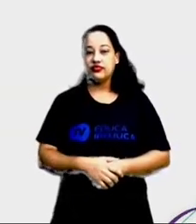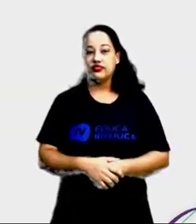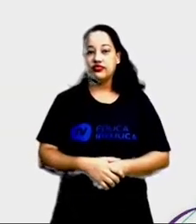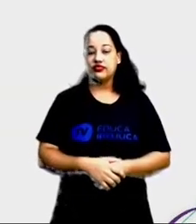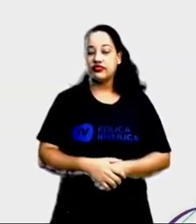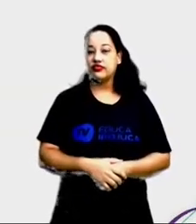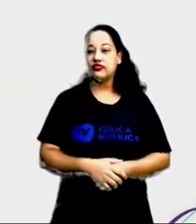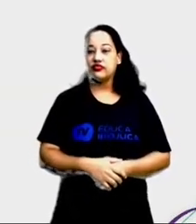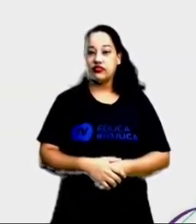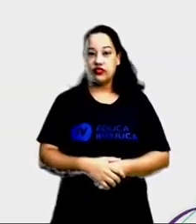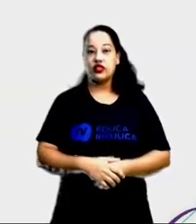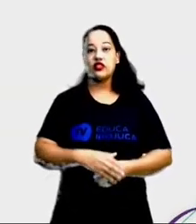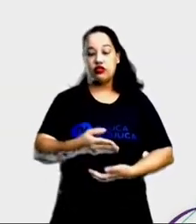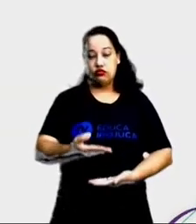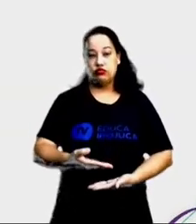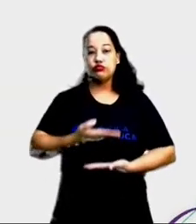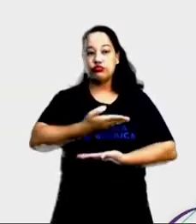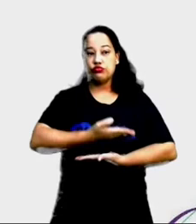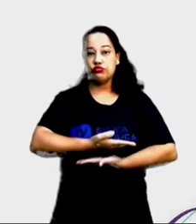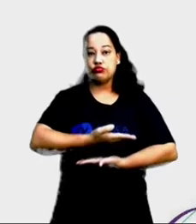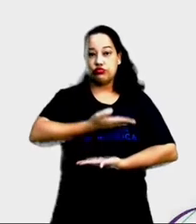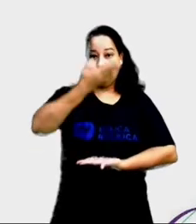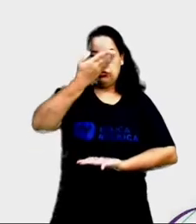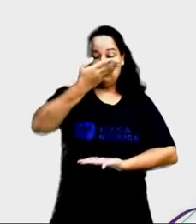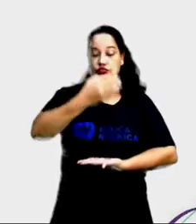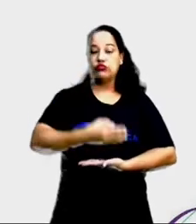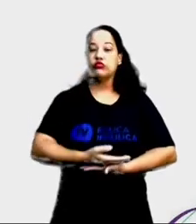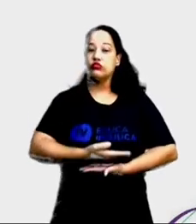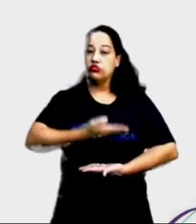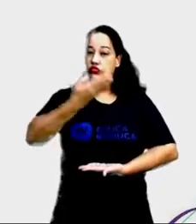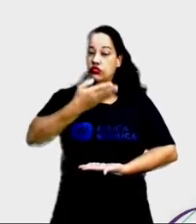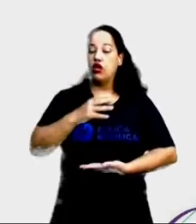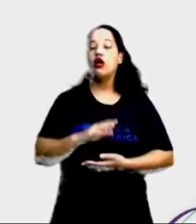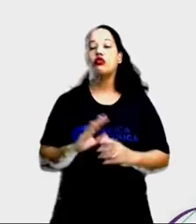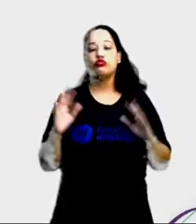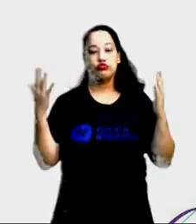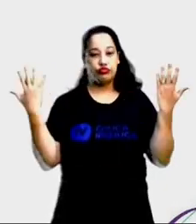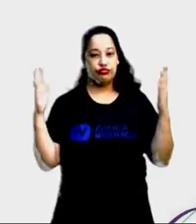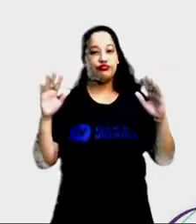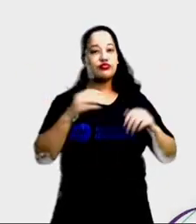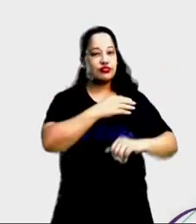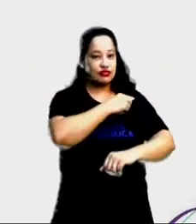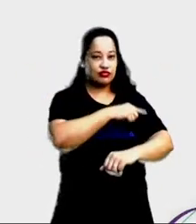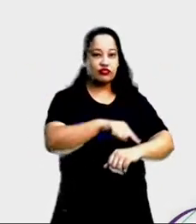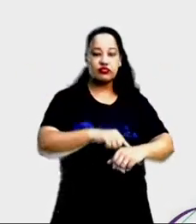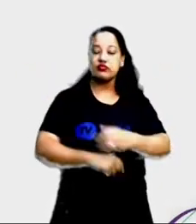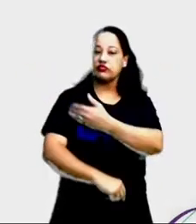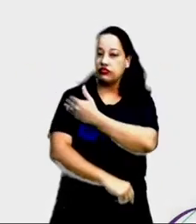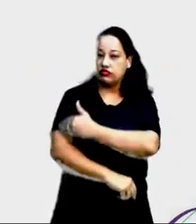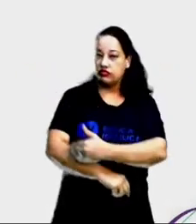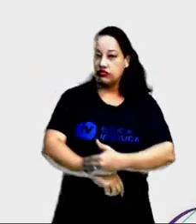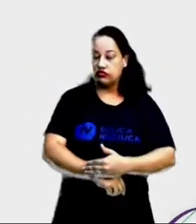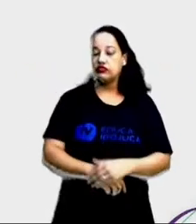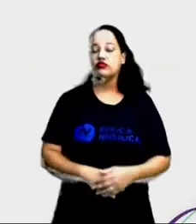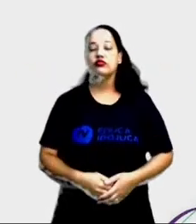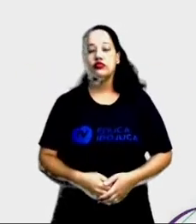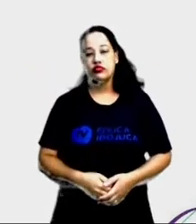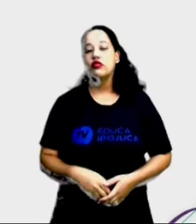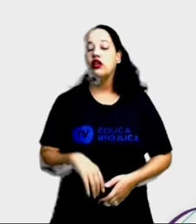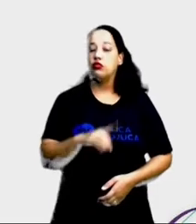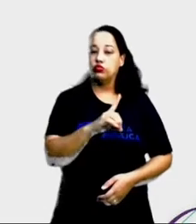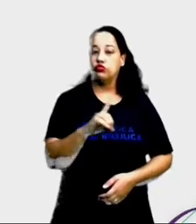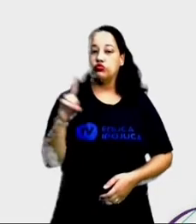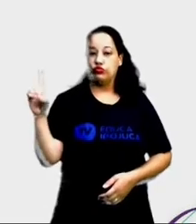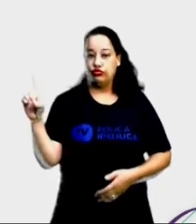Os membros superiores, que são os nossos braços. Que tem a mão direita,